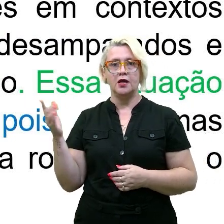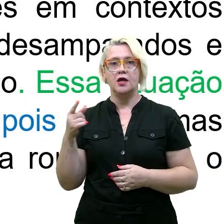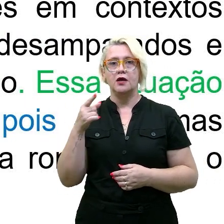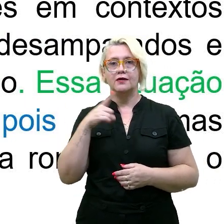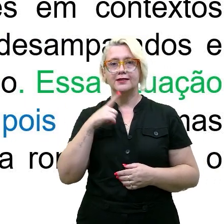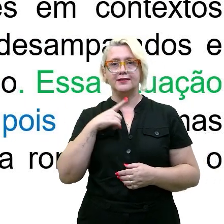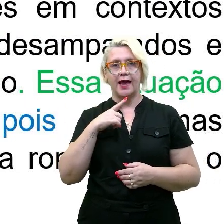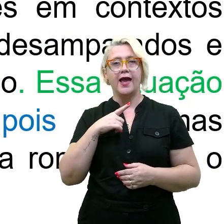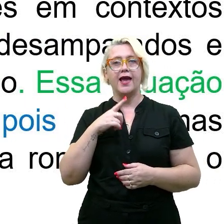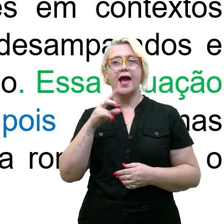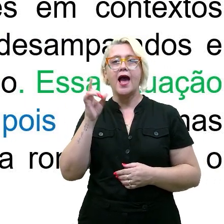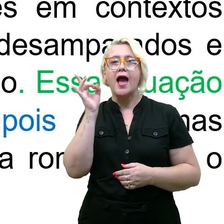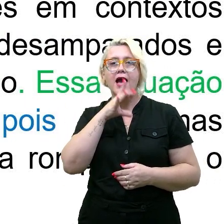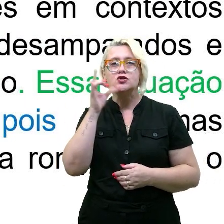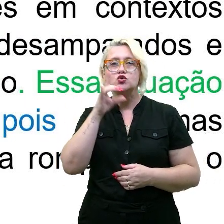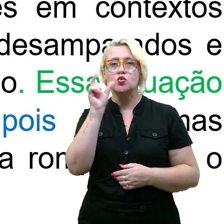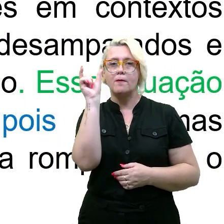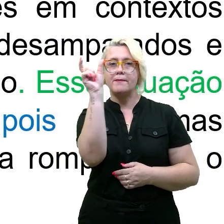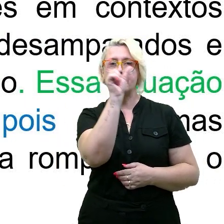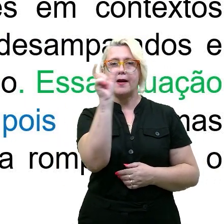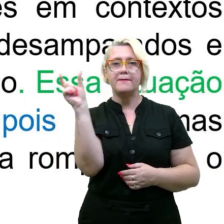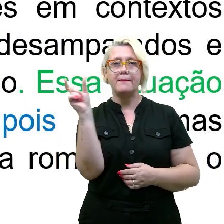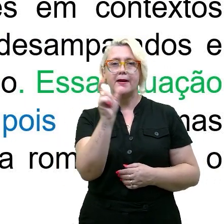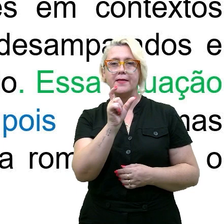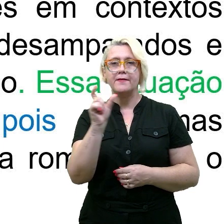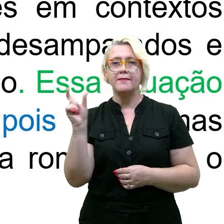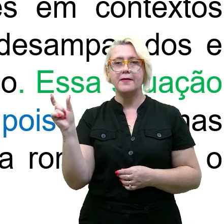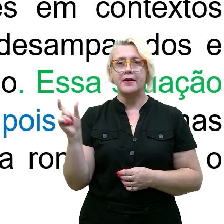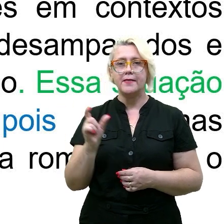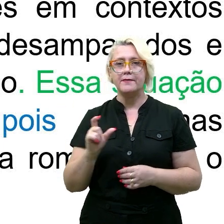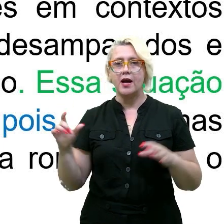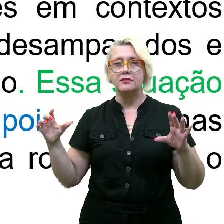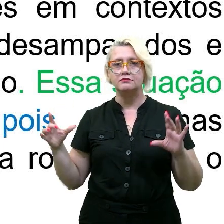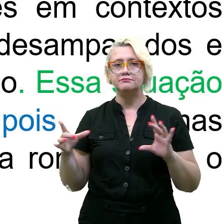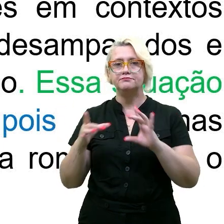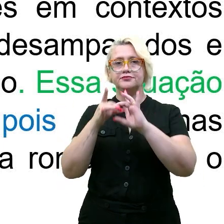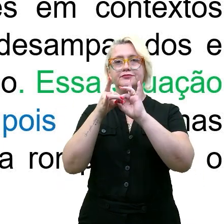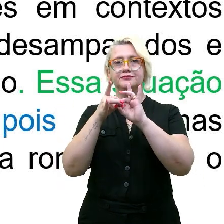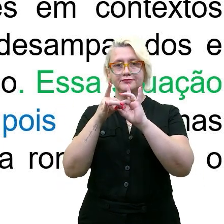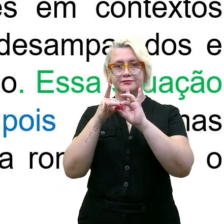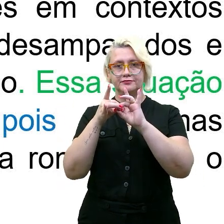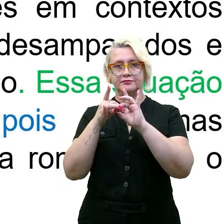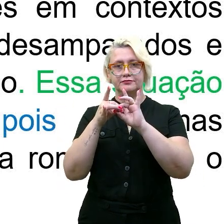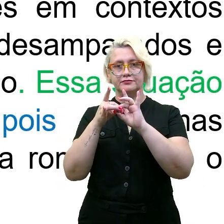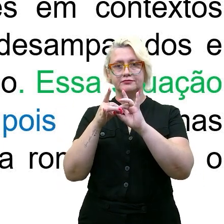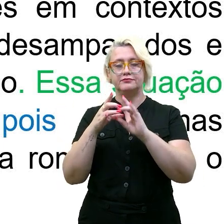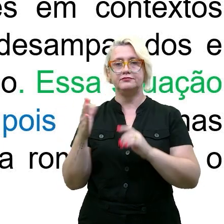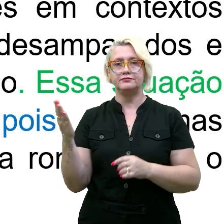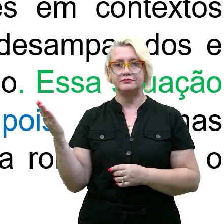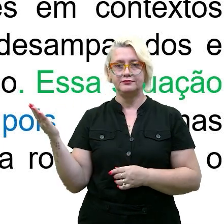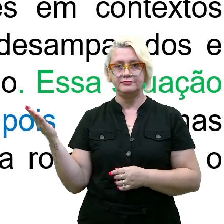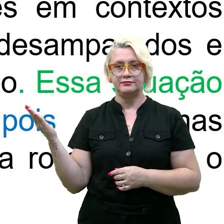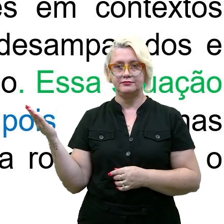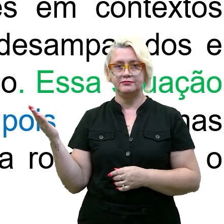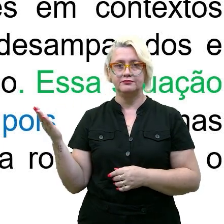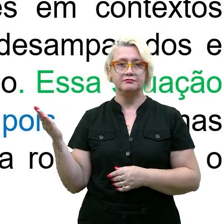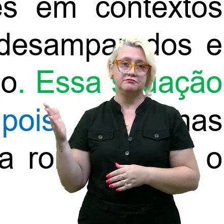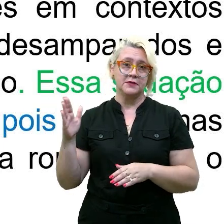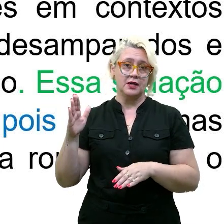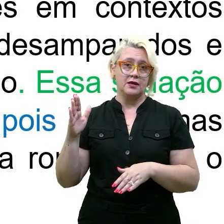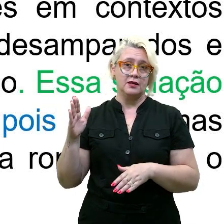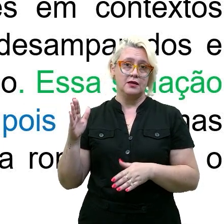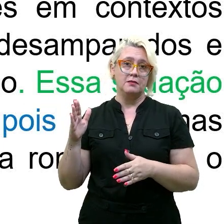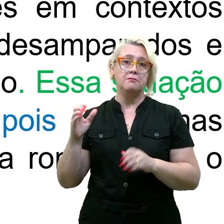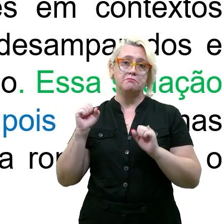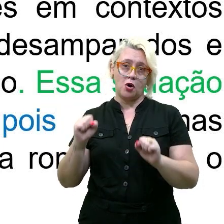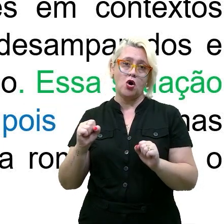marcadinho aí de azul, gente, todos aqueles elementos coesivos. Talvez não estejam todos. Deve ter algum aí que não foi